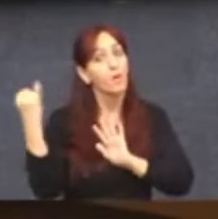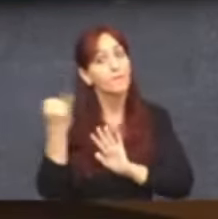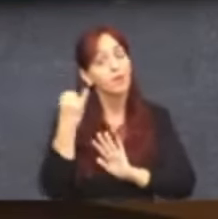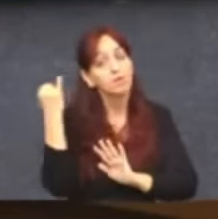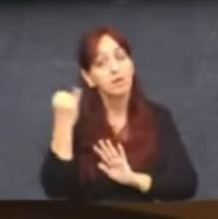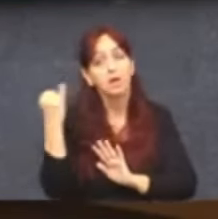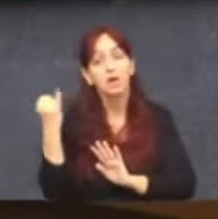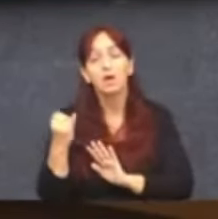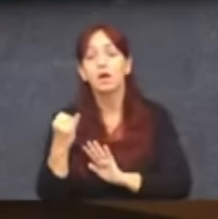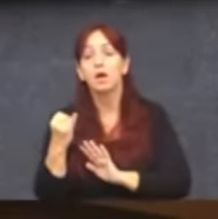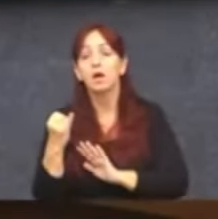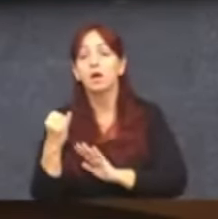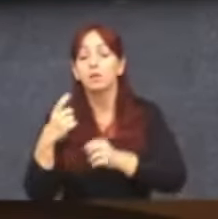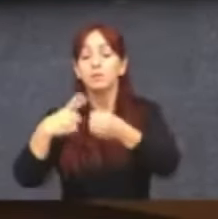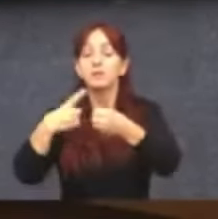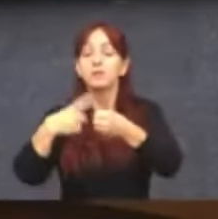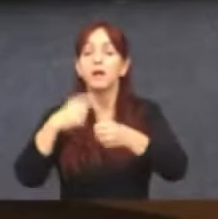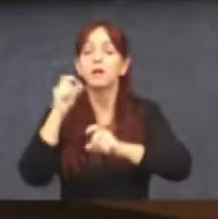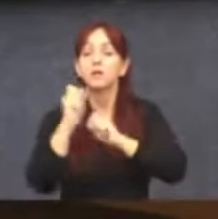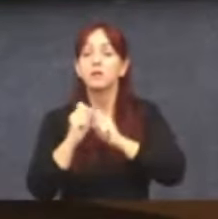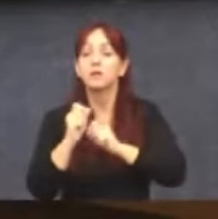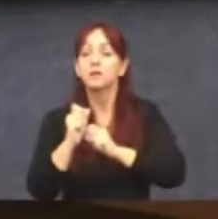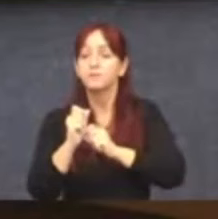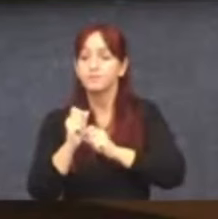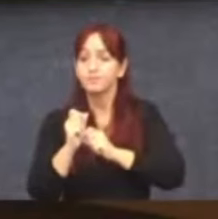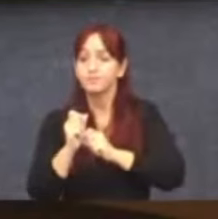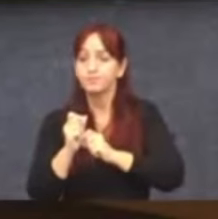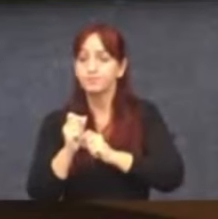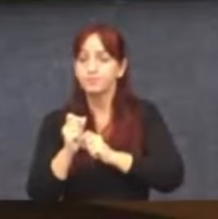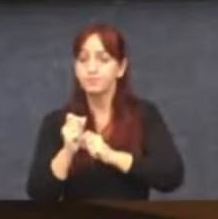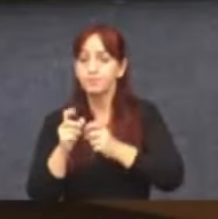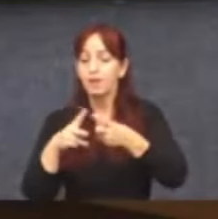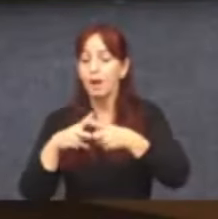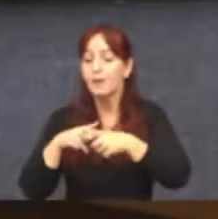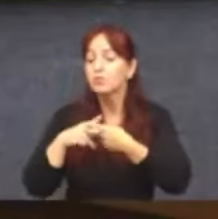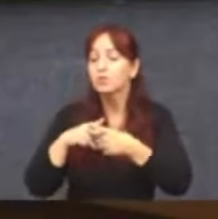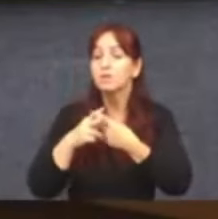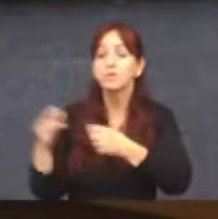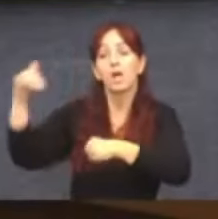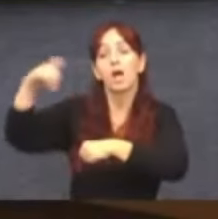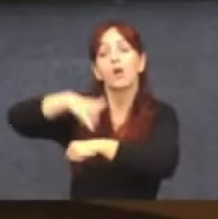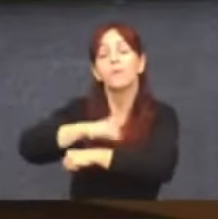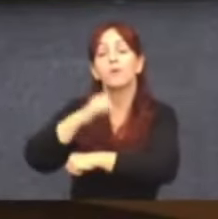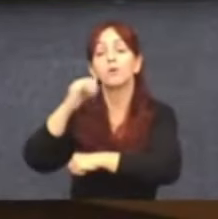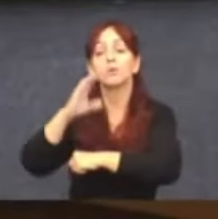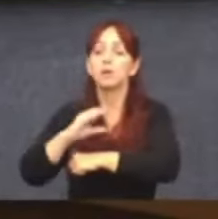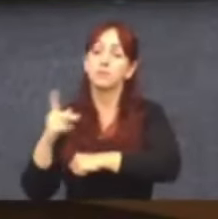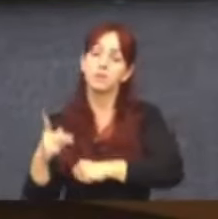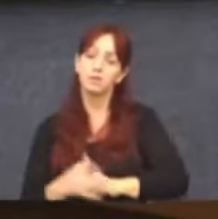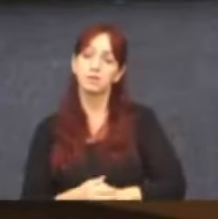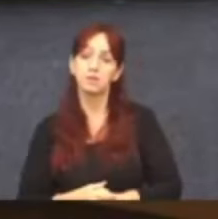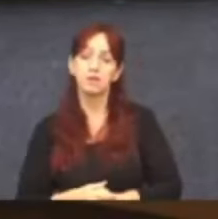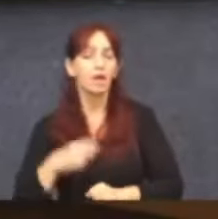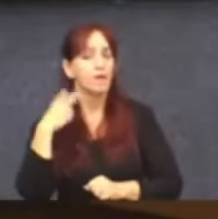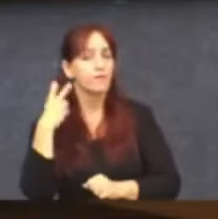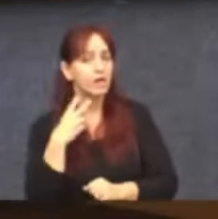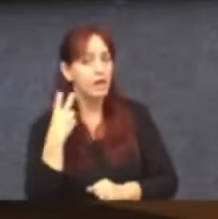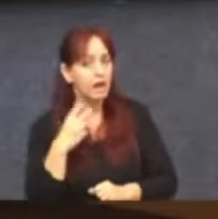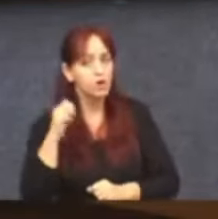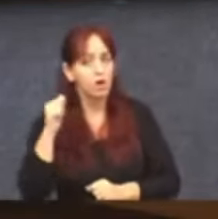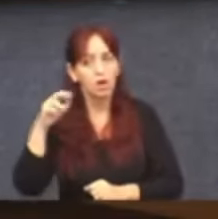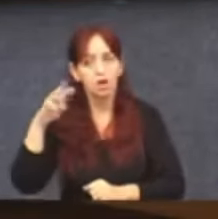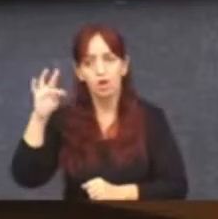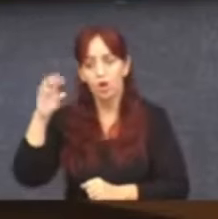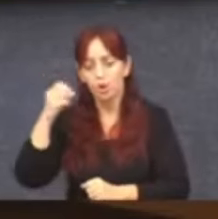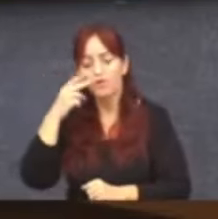cidade, que é a manutenção do aeroporto Carlos Prats. Vereador Fernando Luiz foi lá comigo, viu a